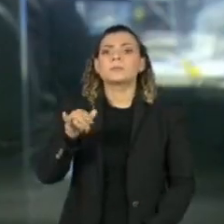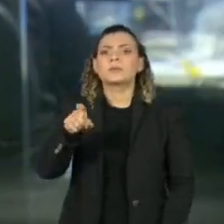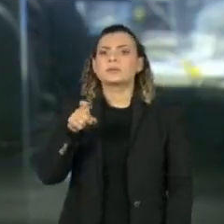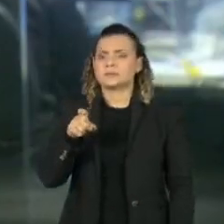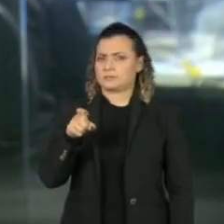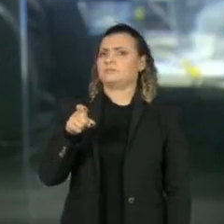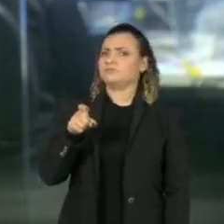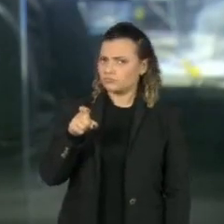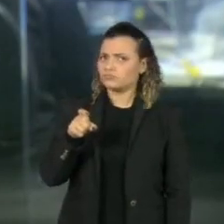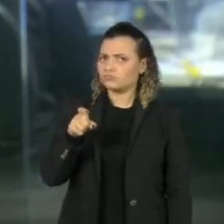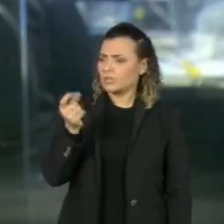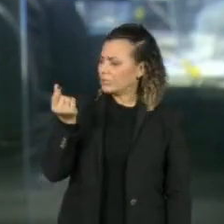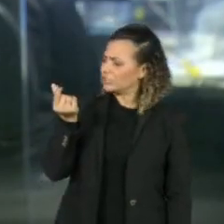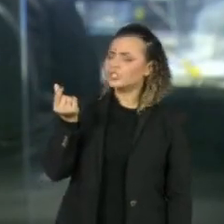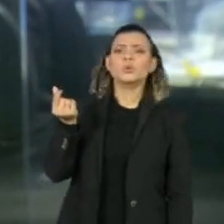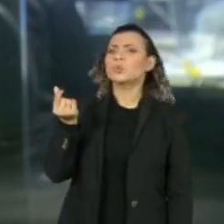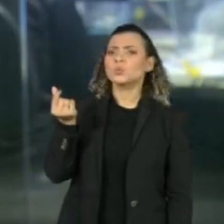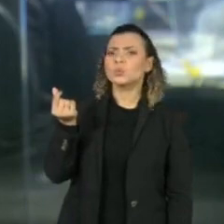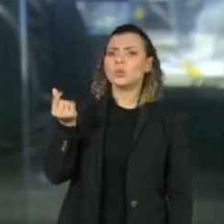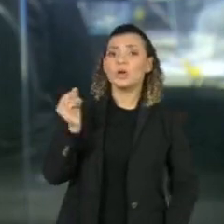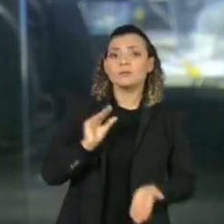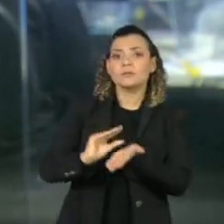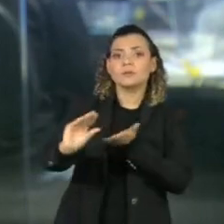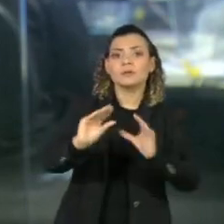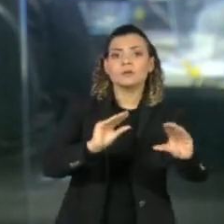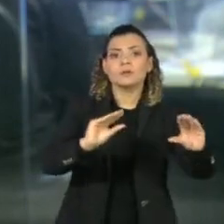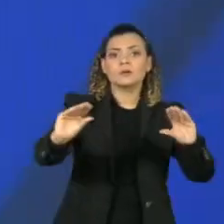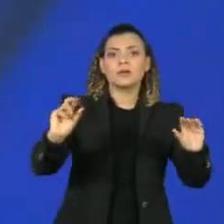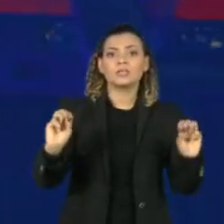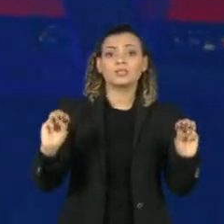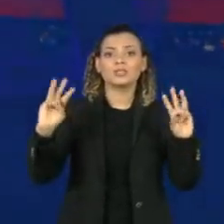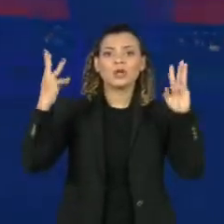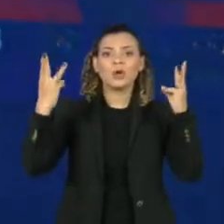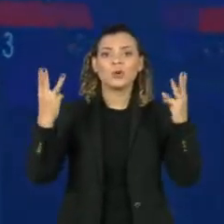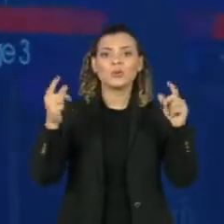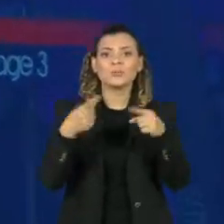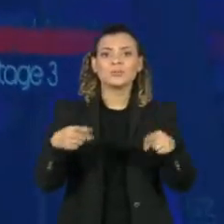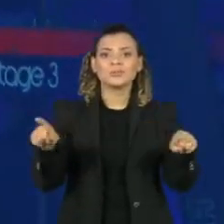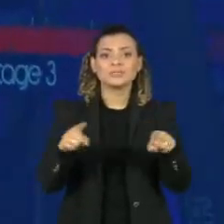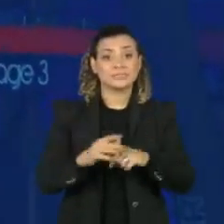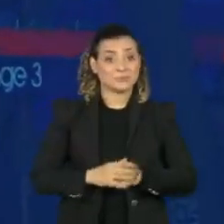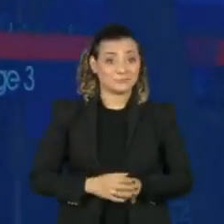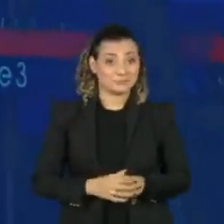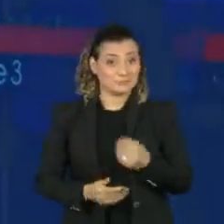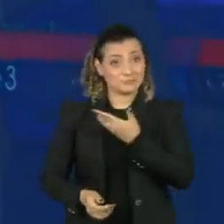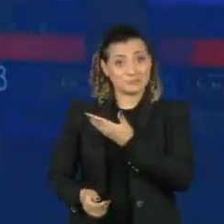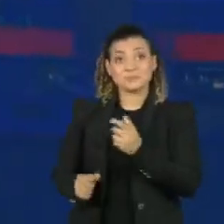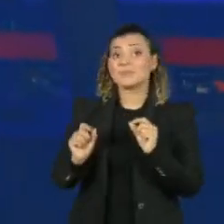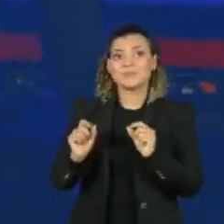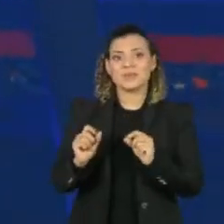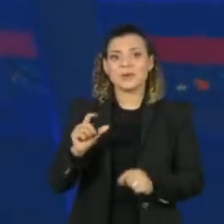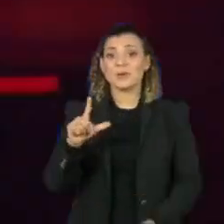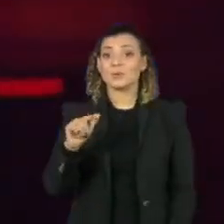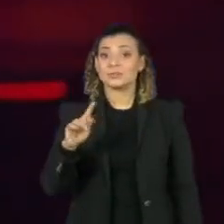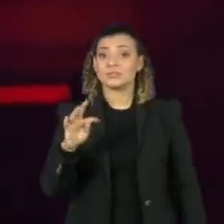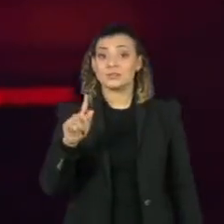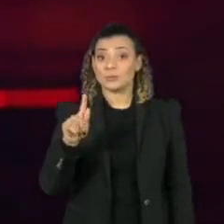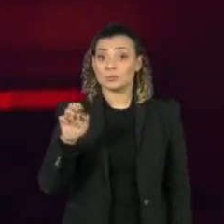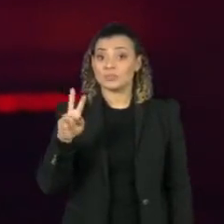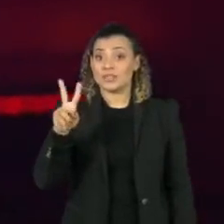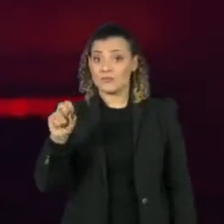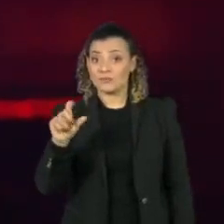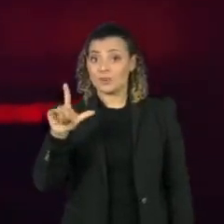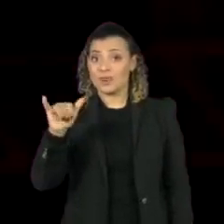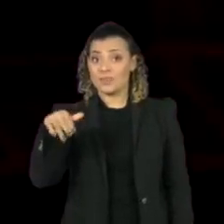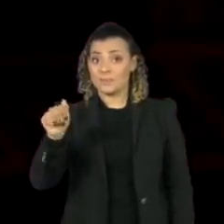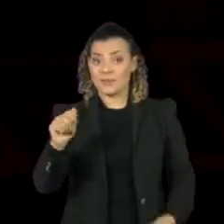E boa parte desse dinheiro deve ir para shows musicais. Nomes de sucesso da música sertaneja, como Gustavo Lima e Zezé